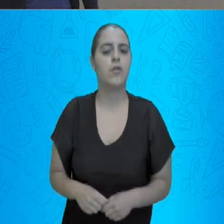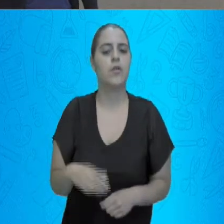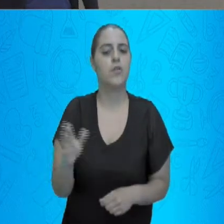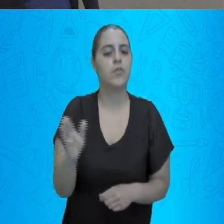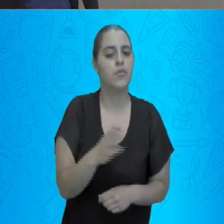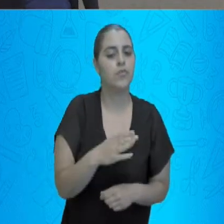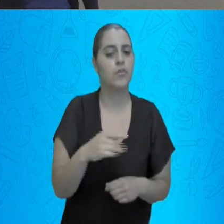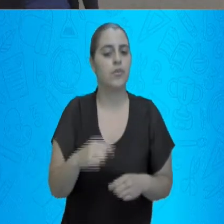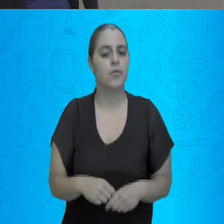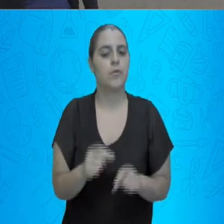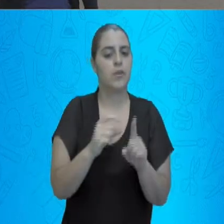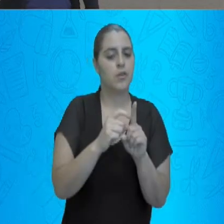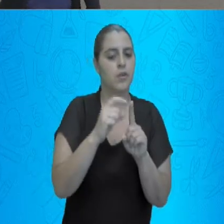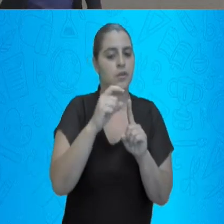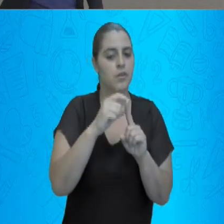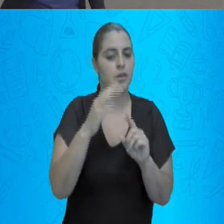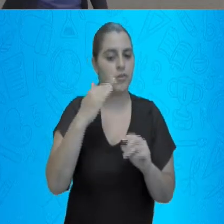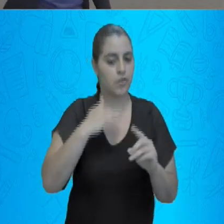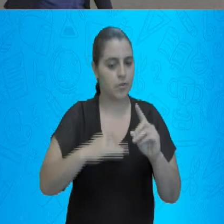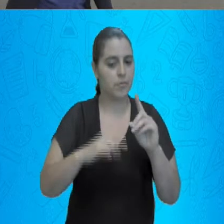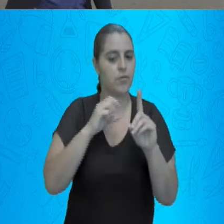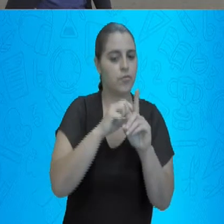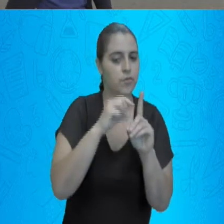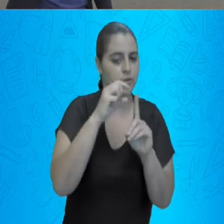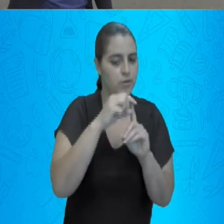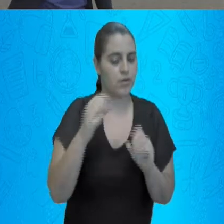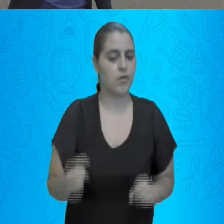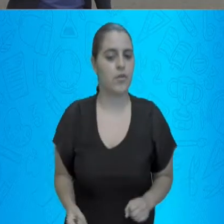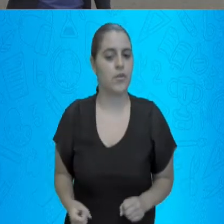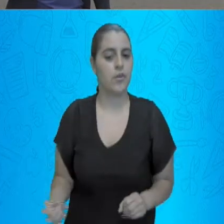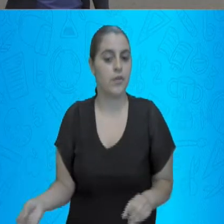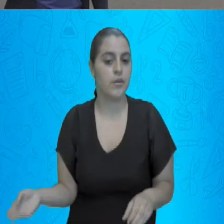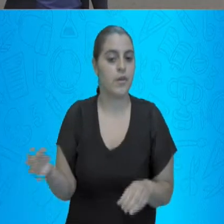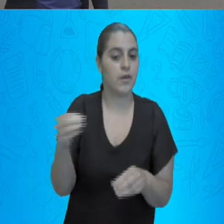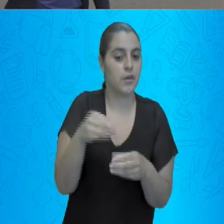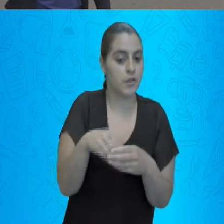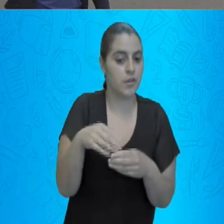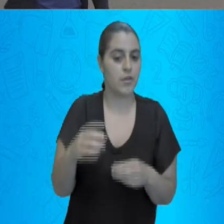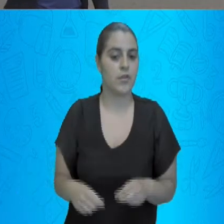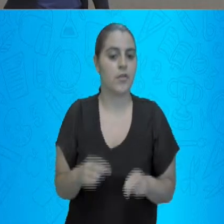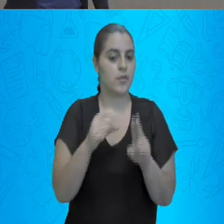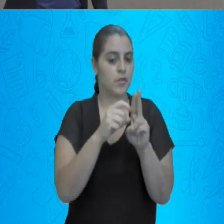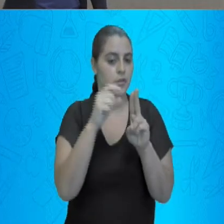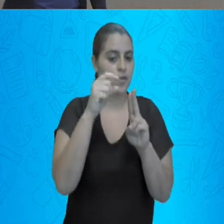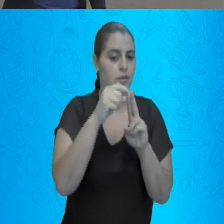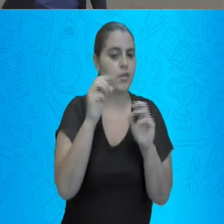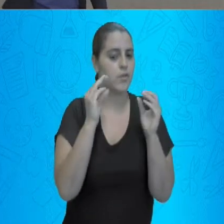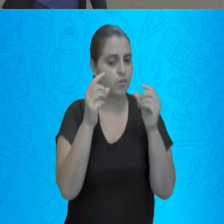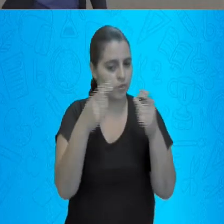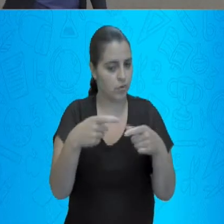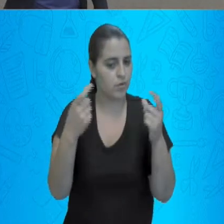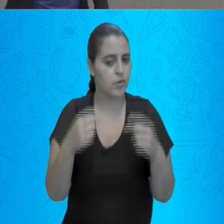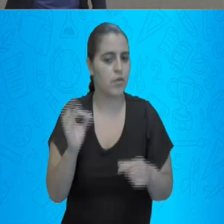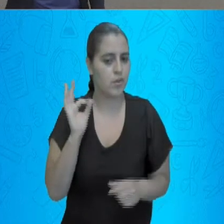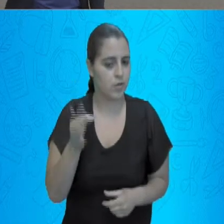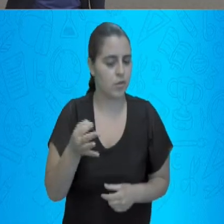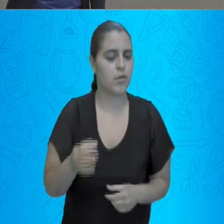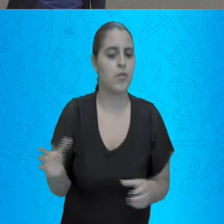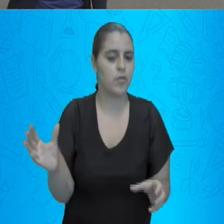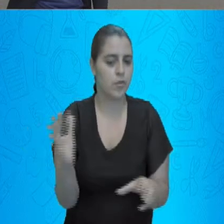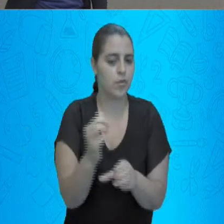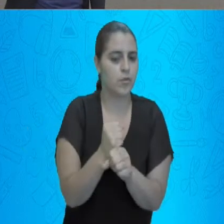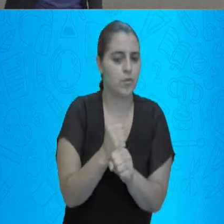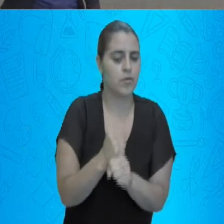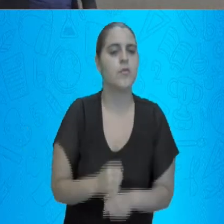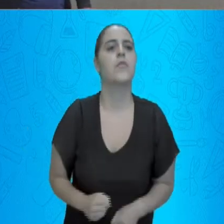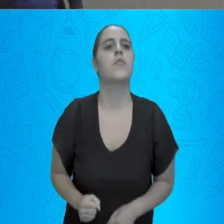unidade debaixo de unidade e nós acrescentamos a dezena no seu devido lugar e somamos.